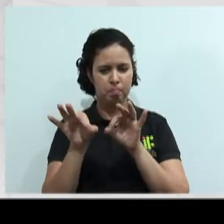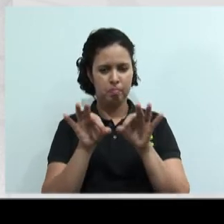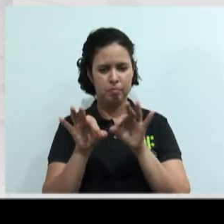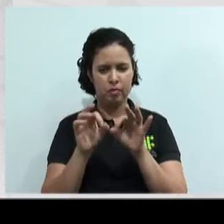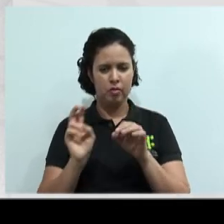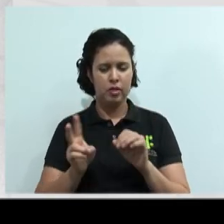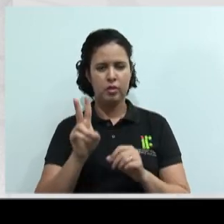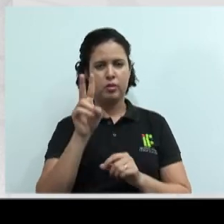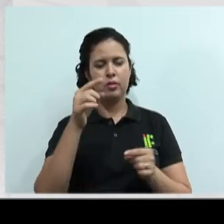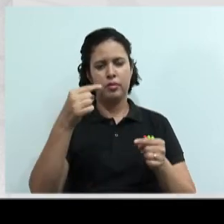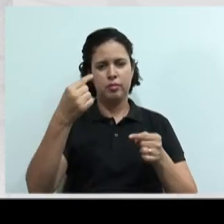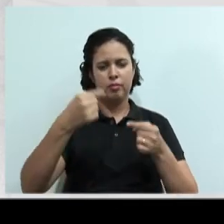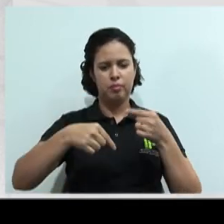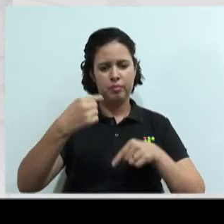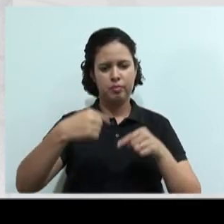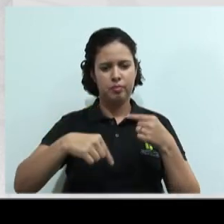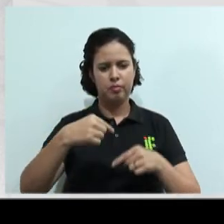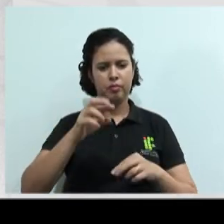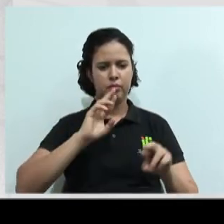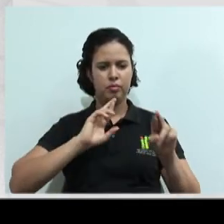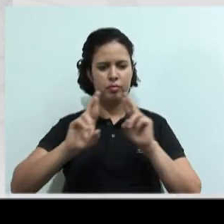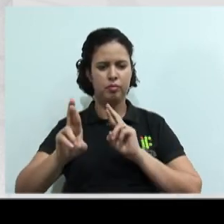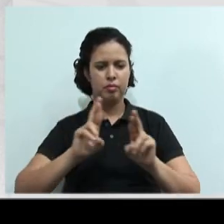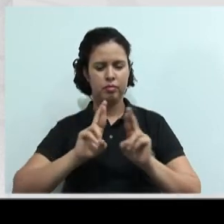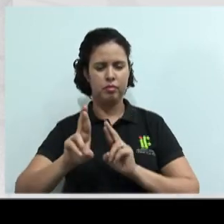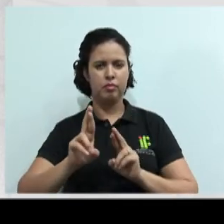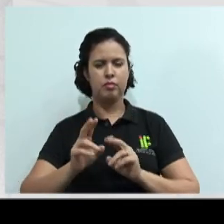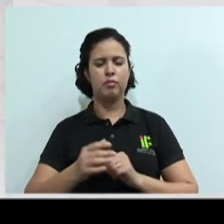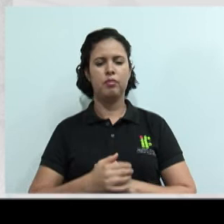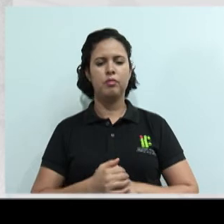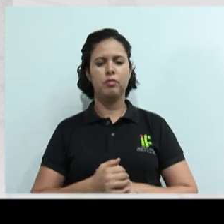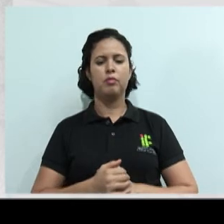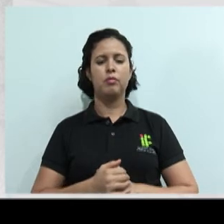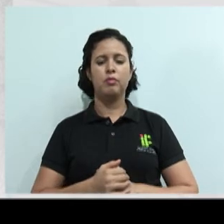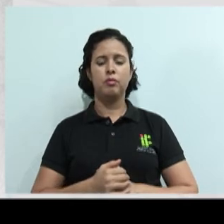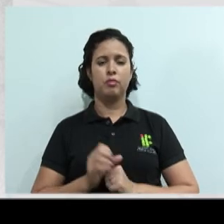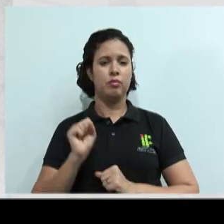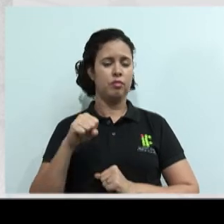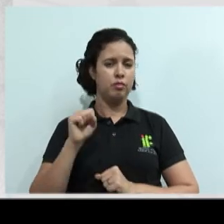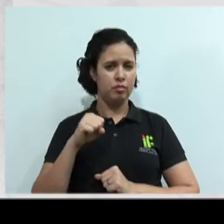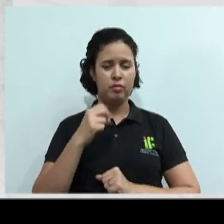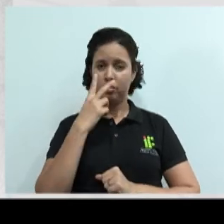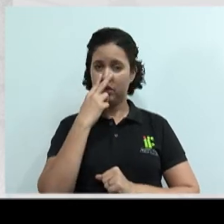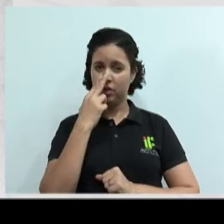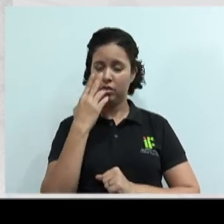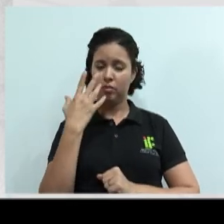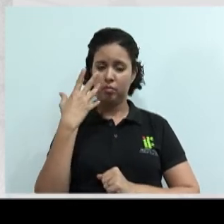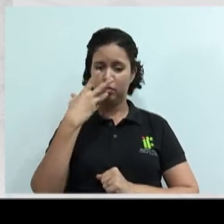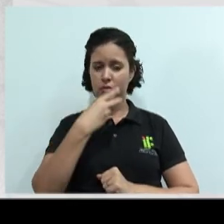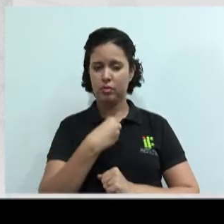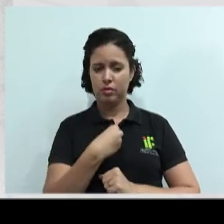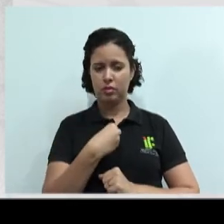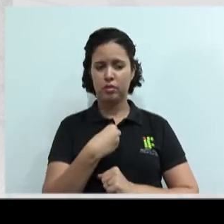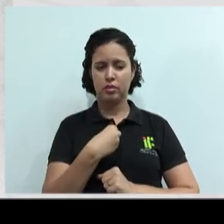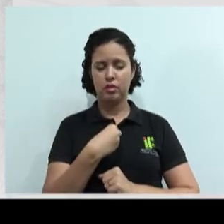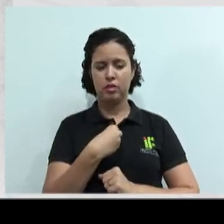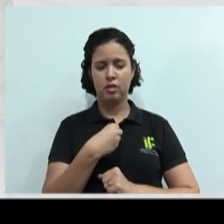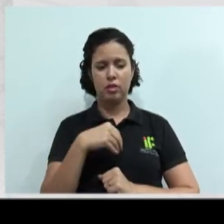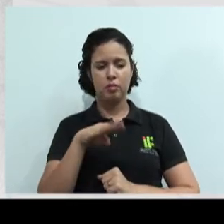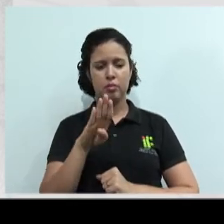valores, políticas de relacionamento. Olha, todas elas parecem estar muito bonitas, né, a resposta. Olha só a letra B aqui.